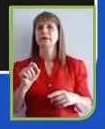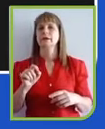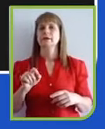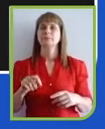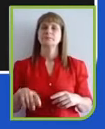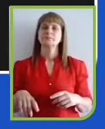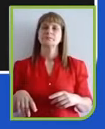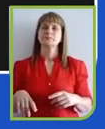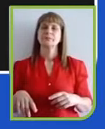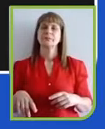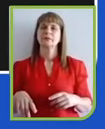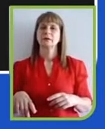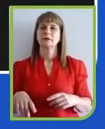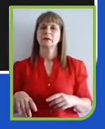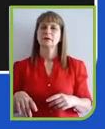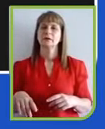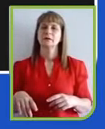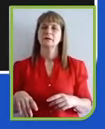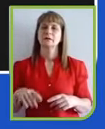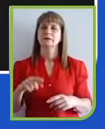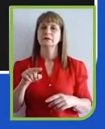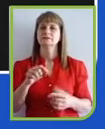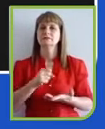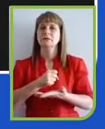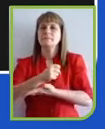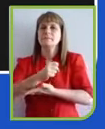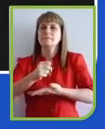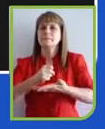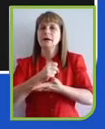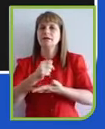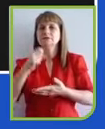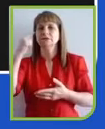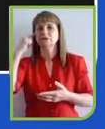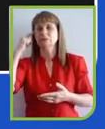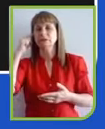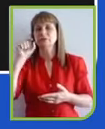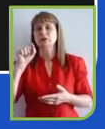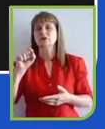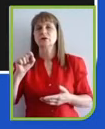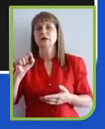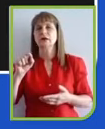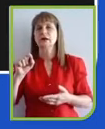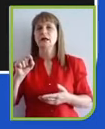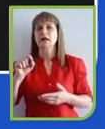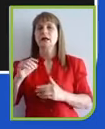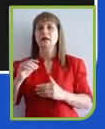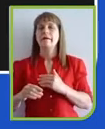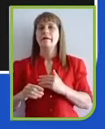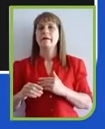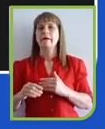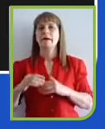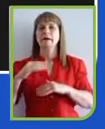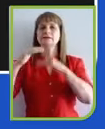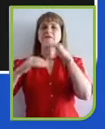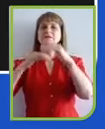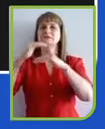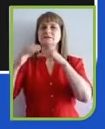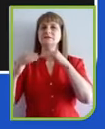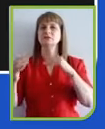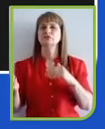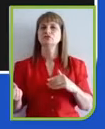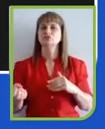trabalho da plataforma Liderança com Valores, que é a ascensão de um novo tipo de